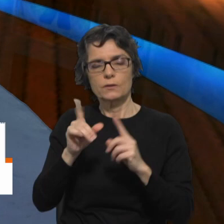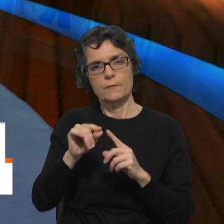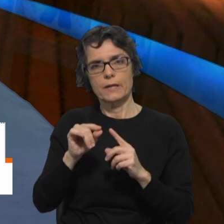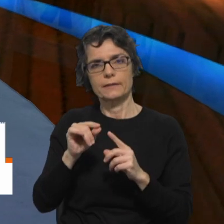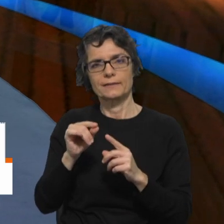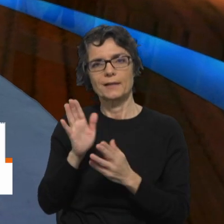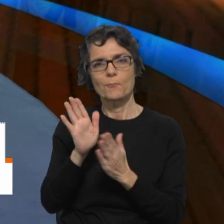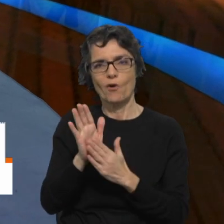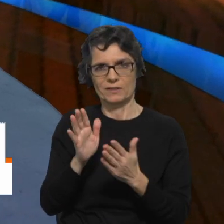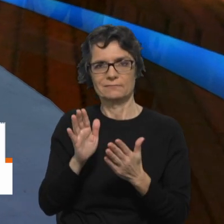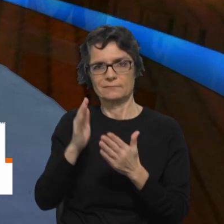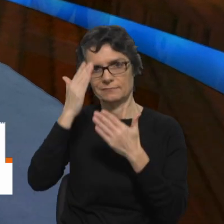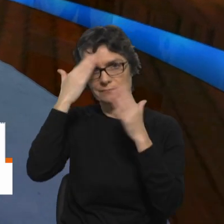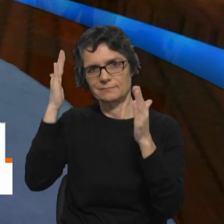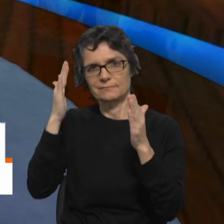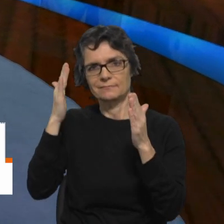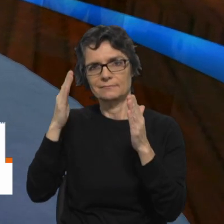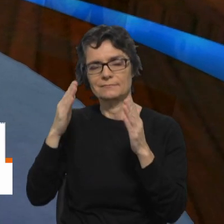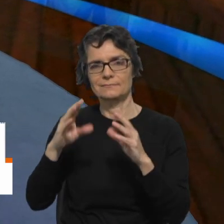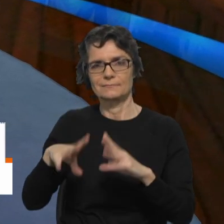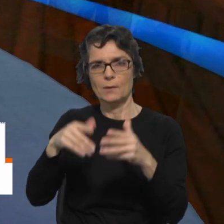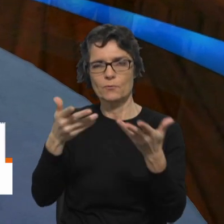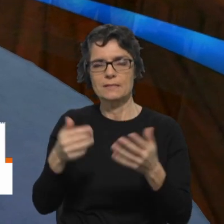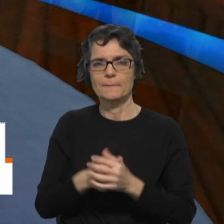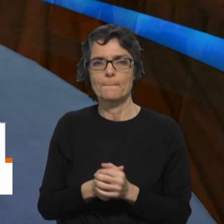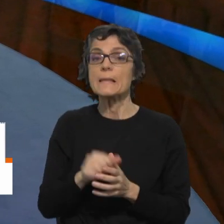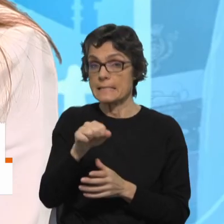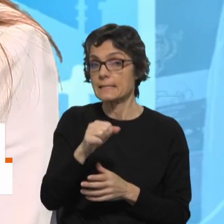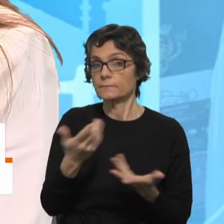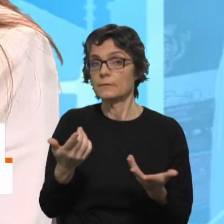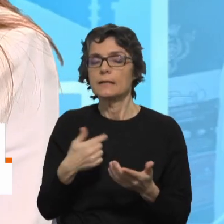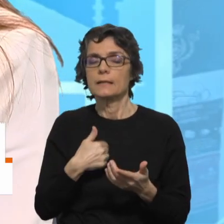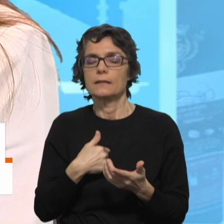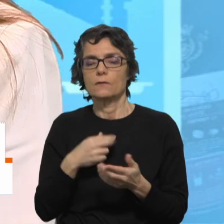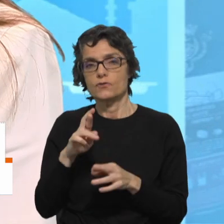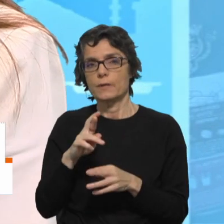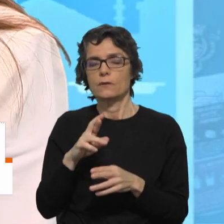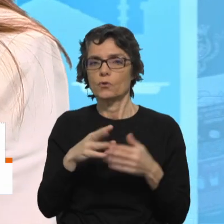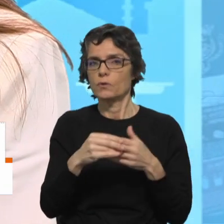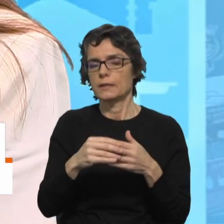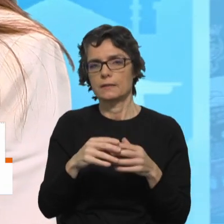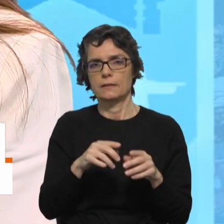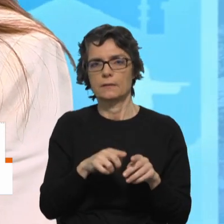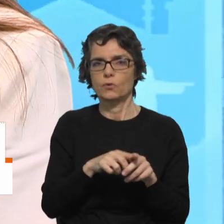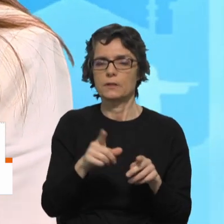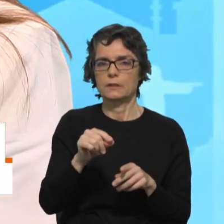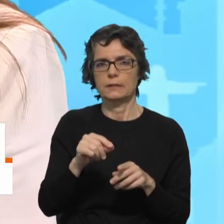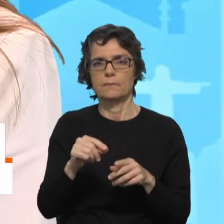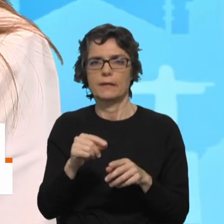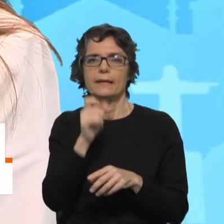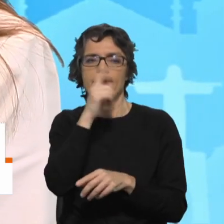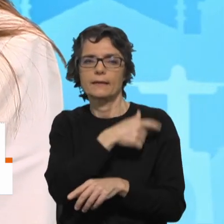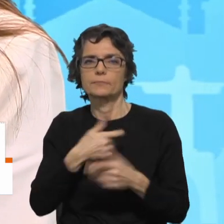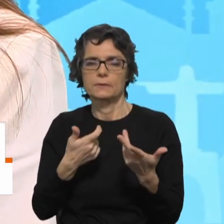dúvida, e eu acho que se espera isso dos nossos representantes, dos nossos líderes, e, sobretudo, a capacidade de criar